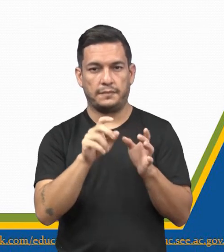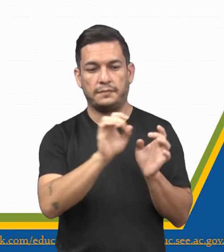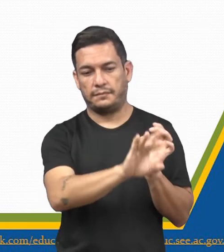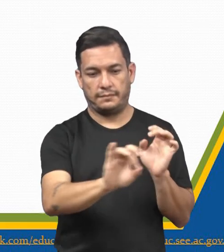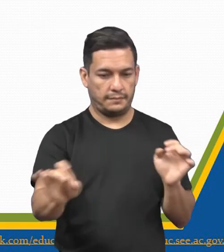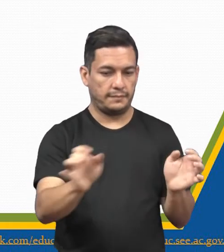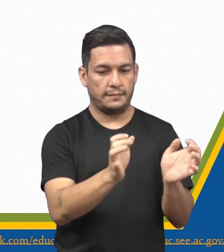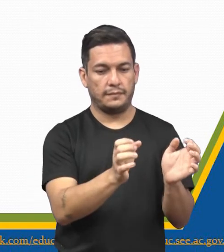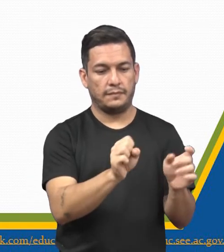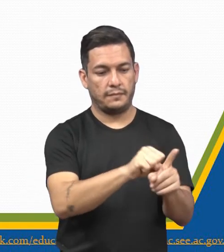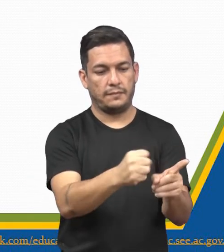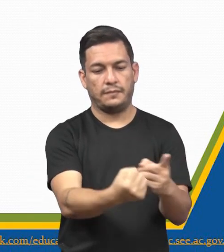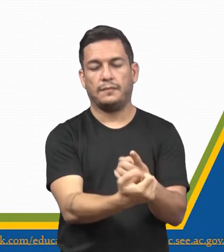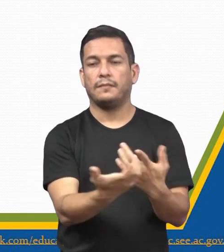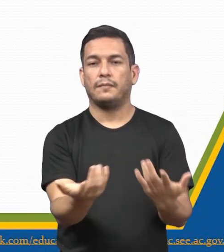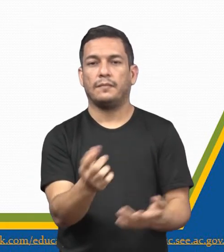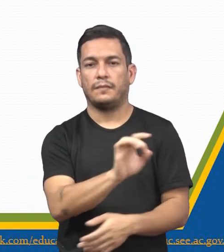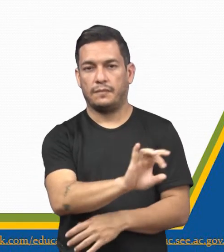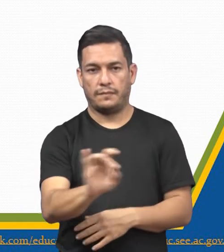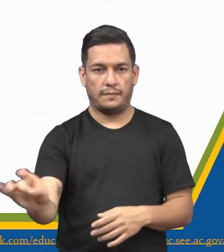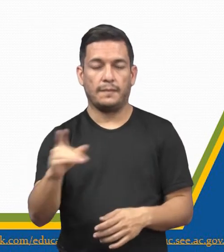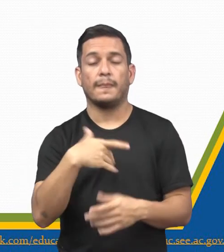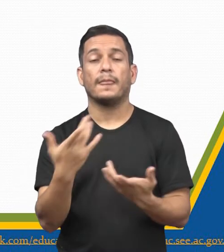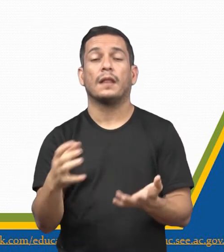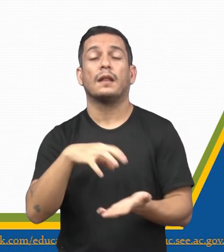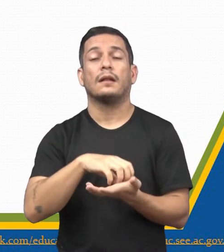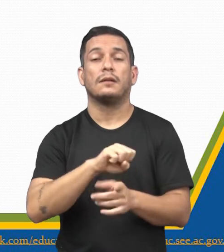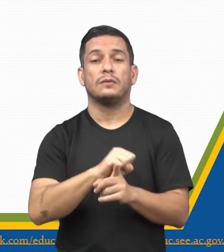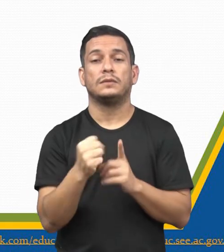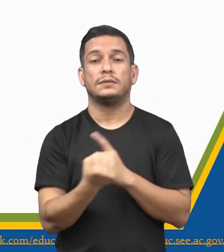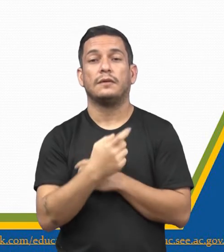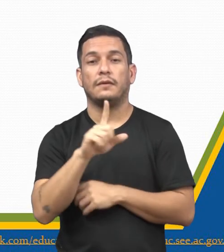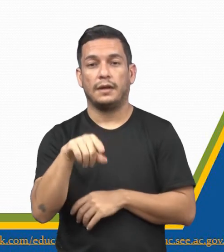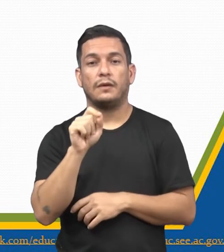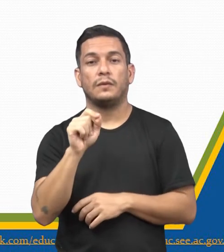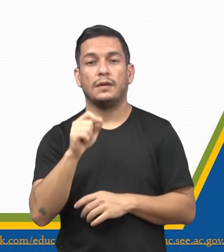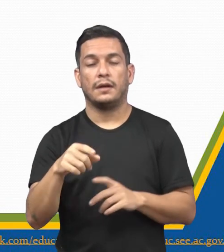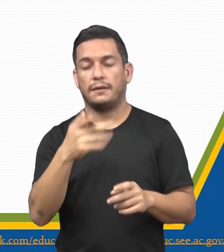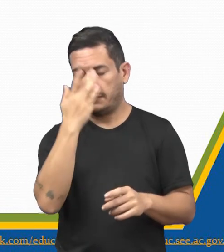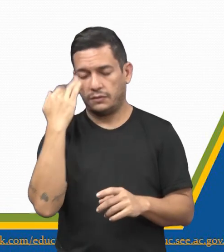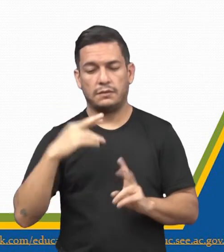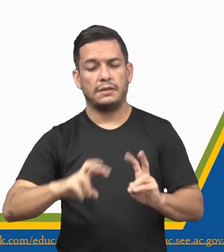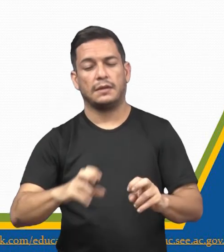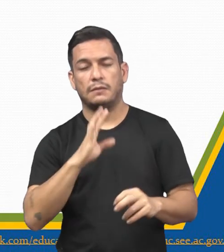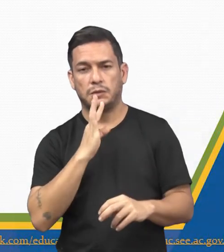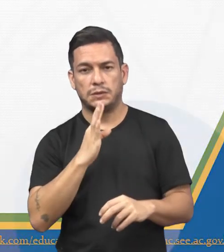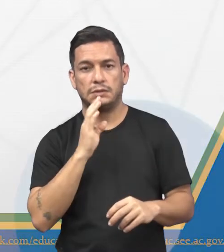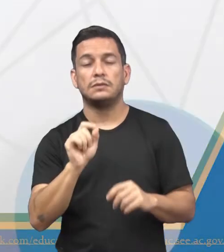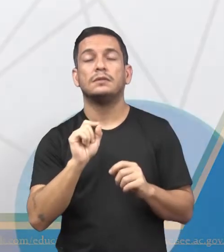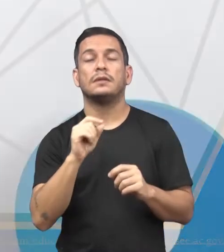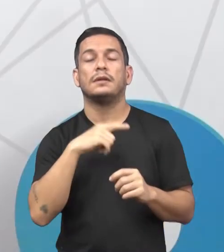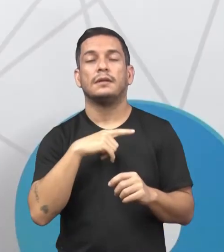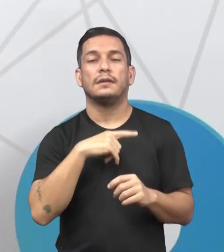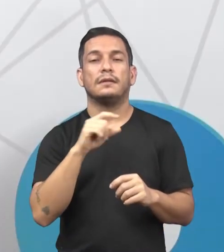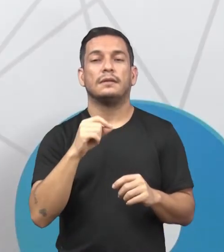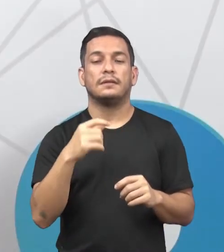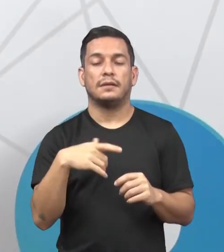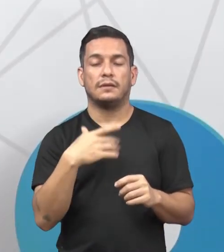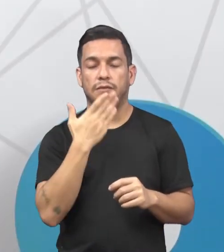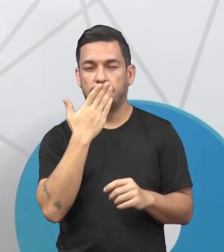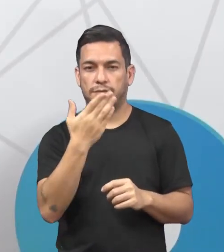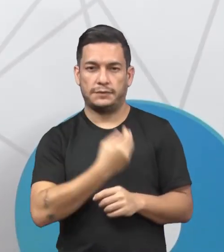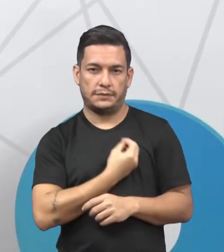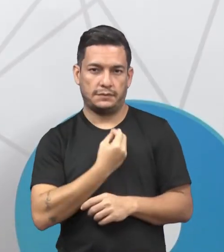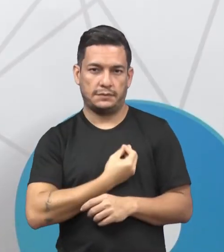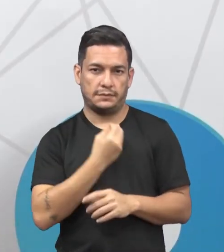Isso aí, gente, a instituição social, ela só é reconhecida quando ela reproduz um estilo de vida